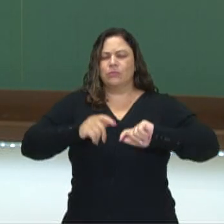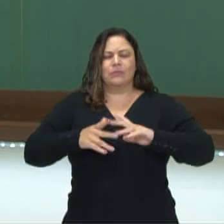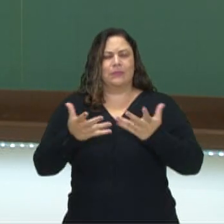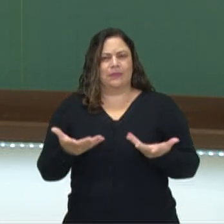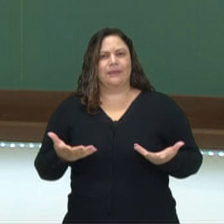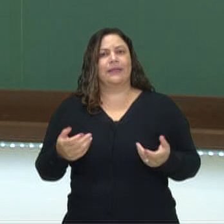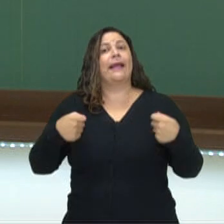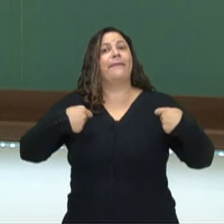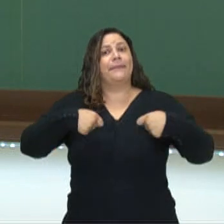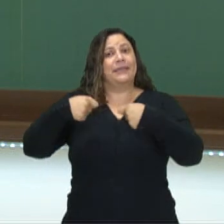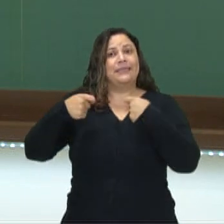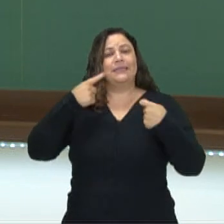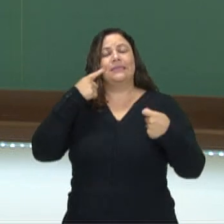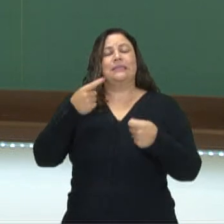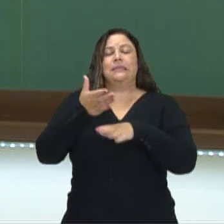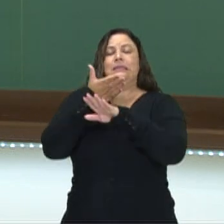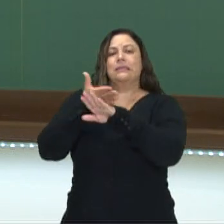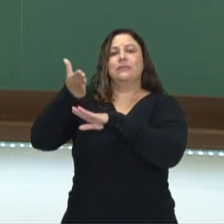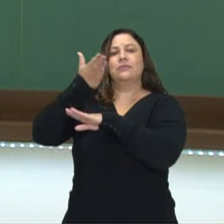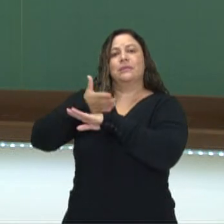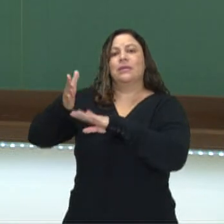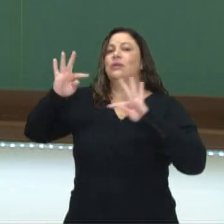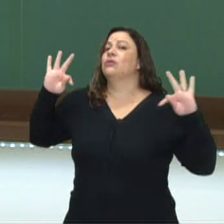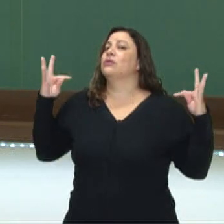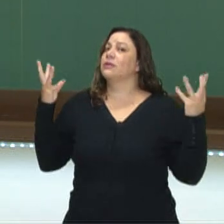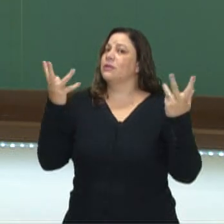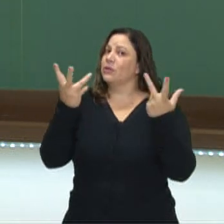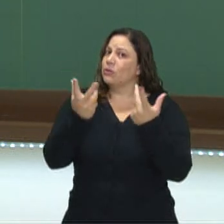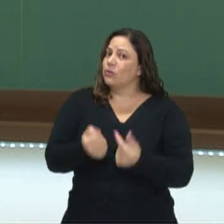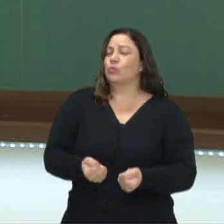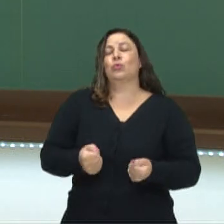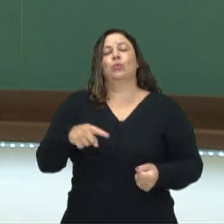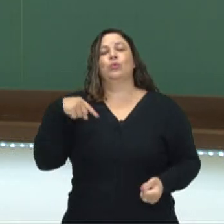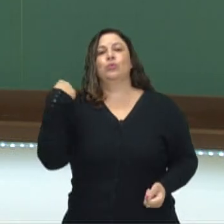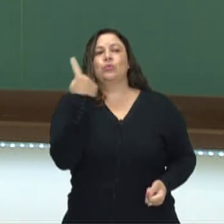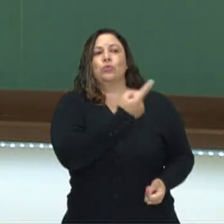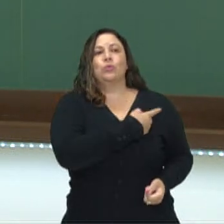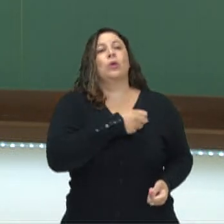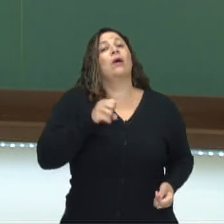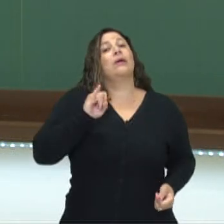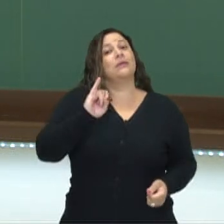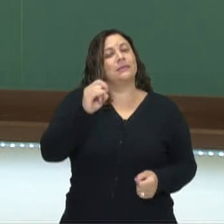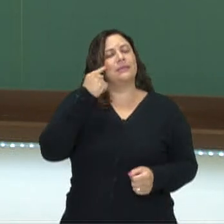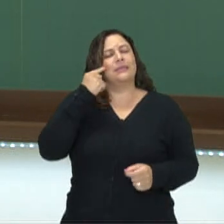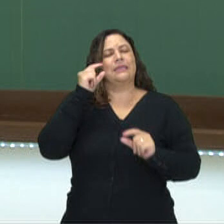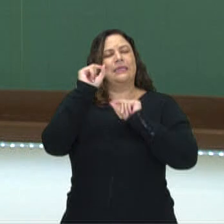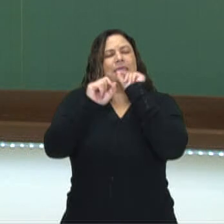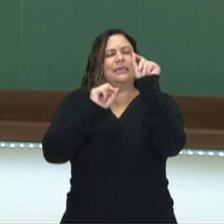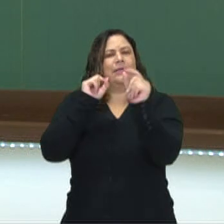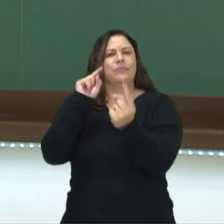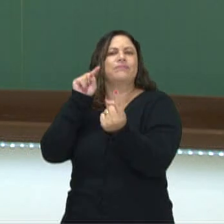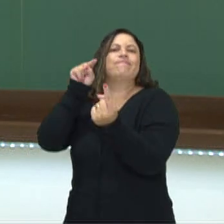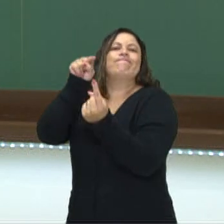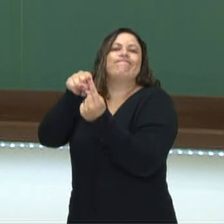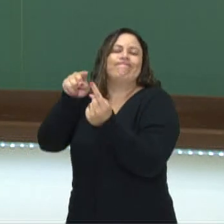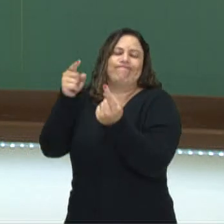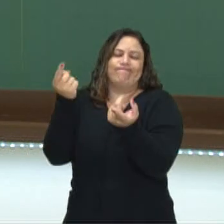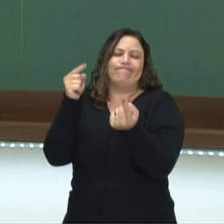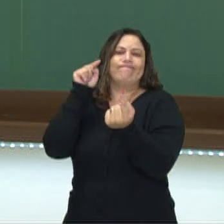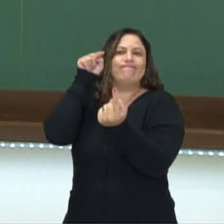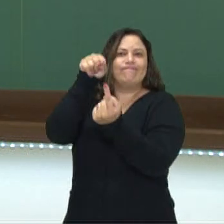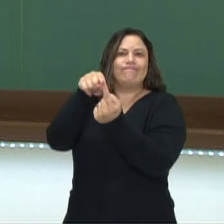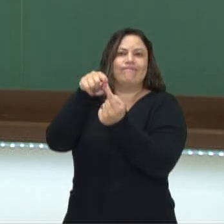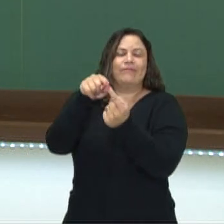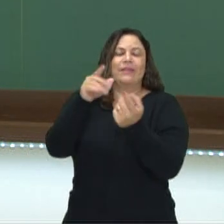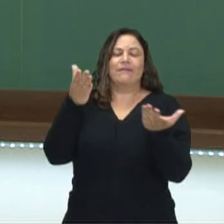que precisa ser exercido por todos nós, se queremos chegar numa, alcançar a nossa felicidade, a nossa